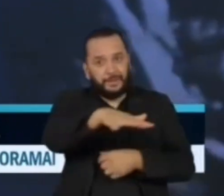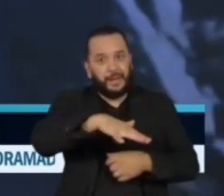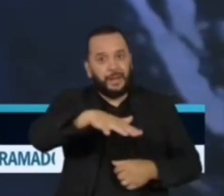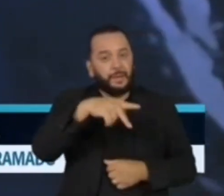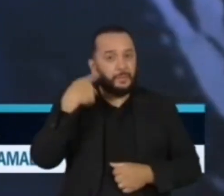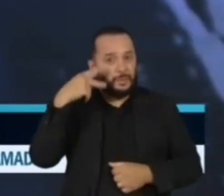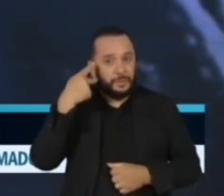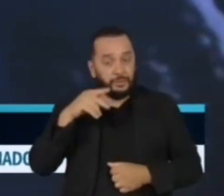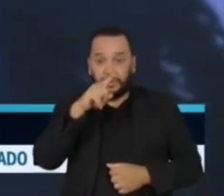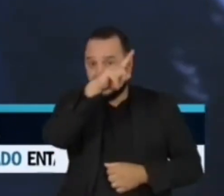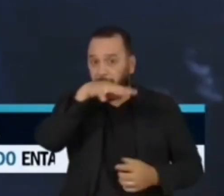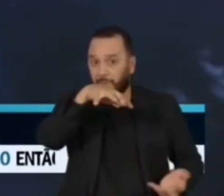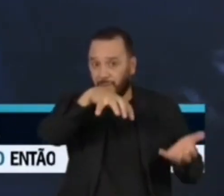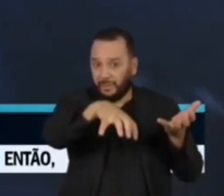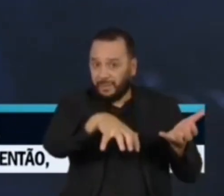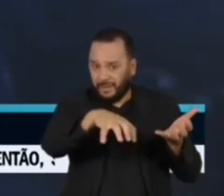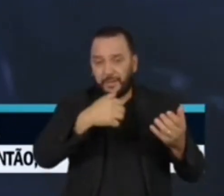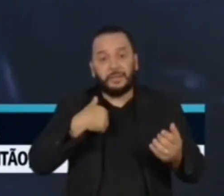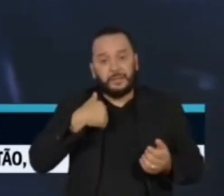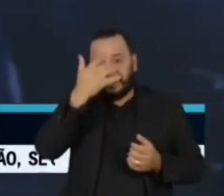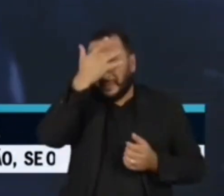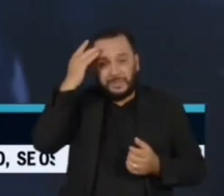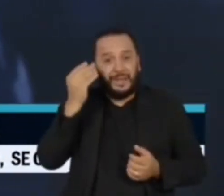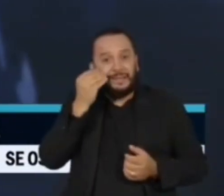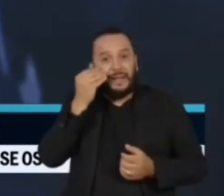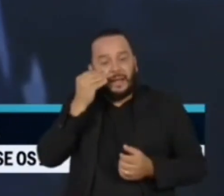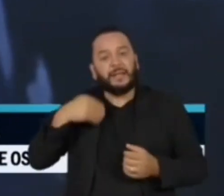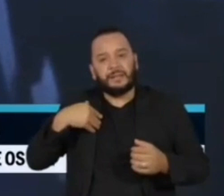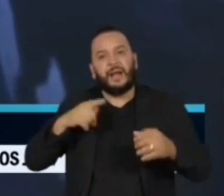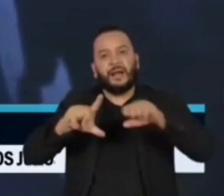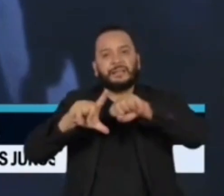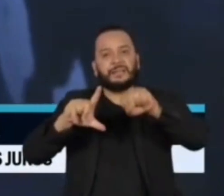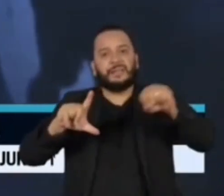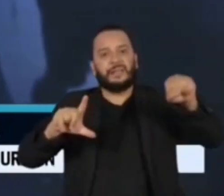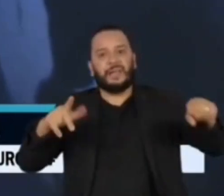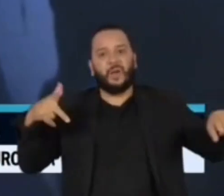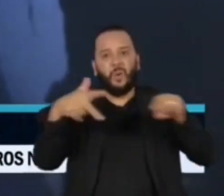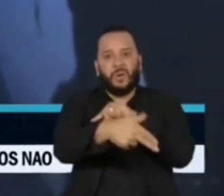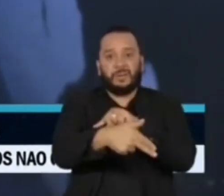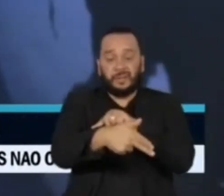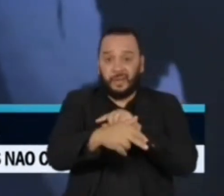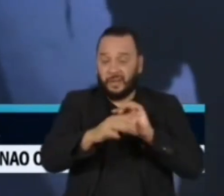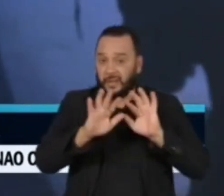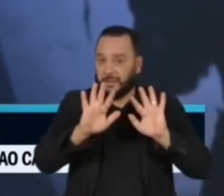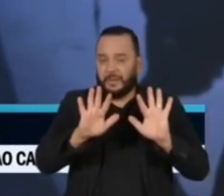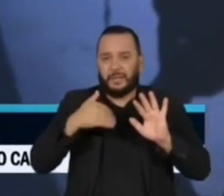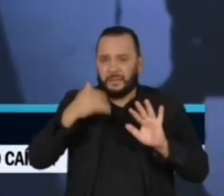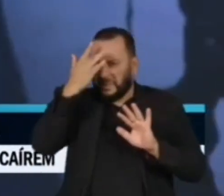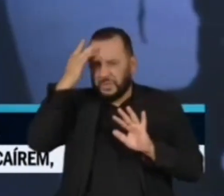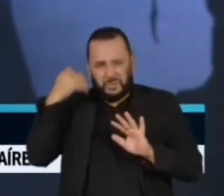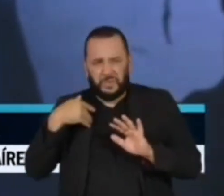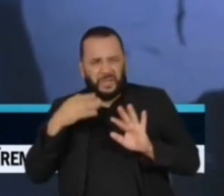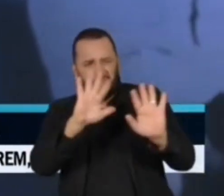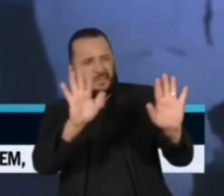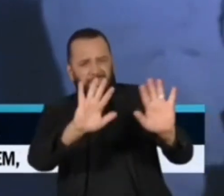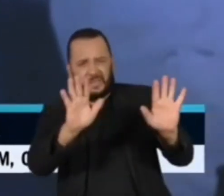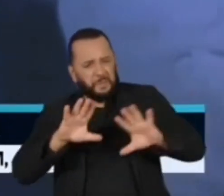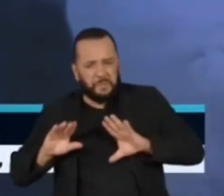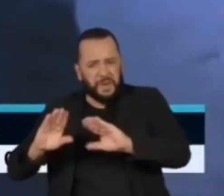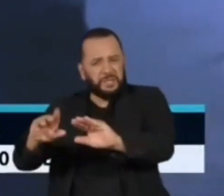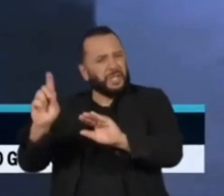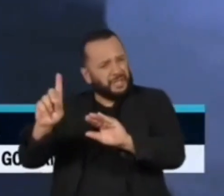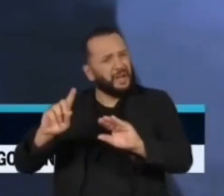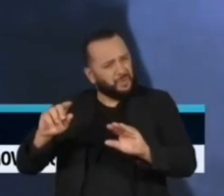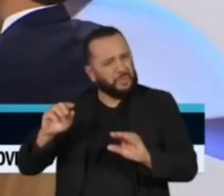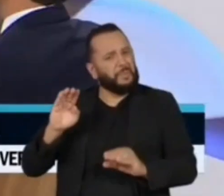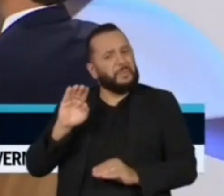aliada tentam forçar um corte na taxa selic. A oposição rechaça a ideia e acusa o Planalto de interferir na autonomia